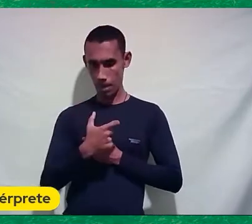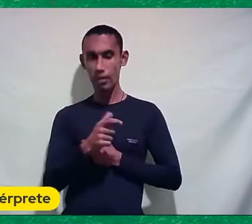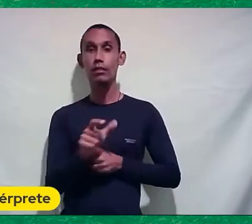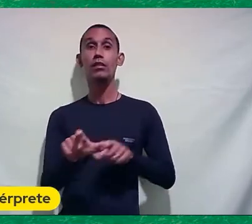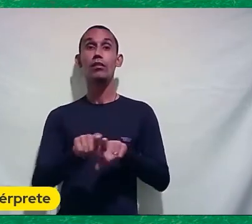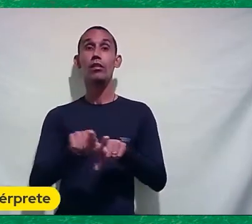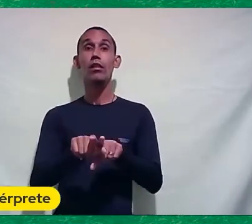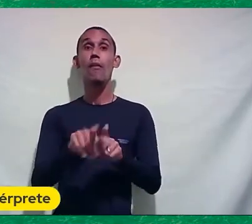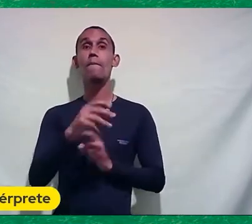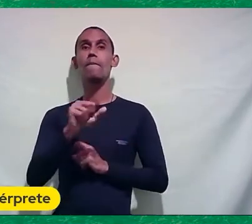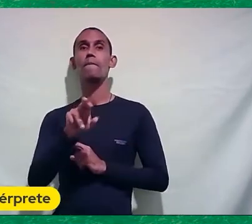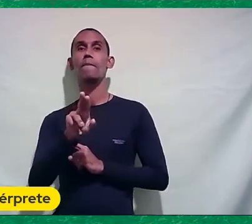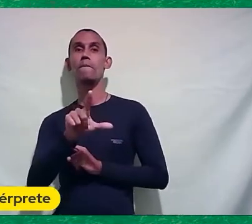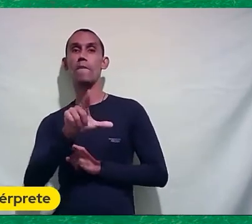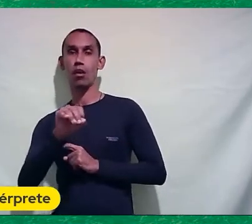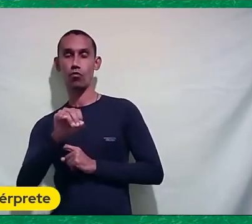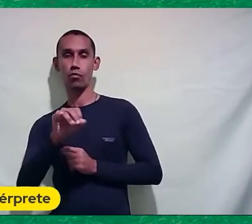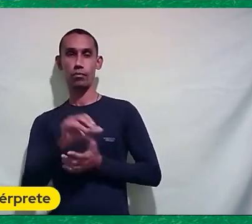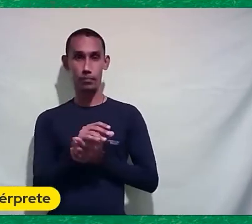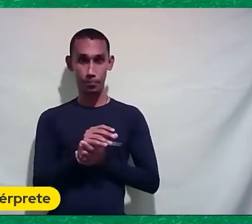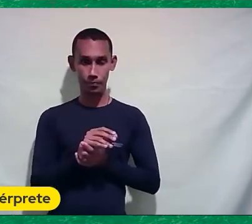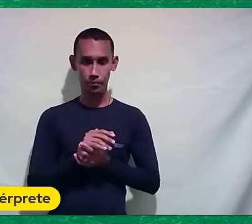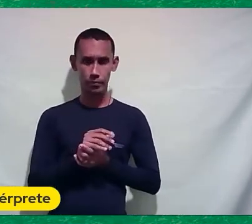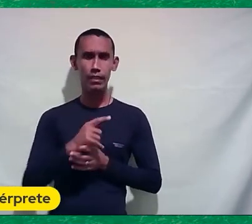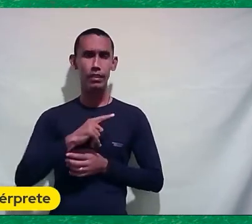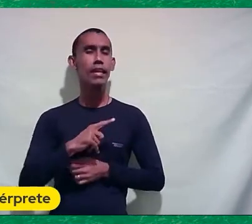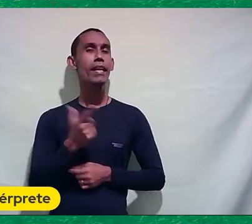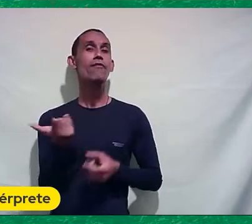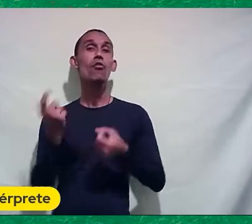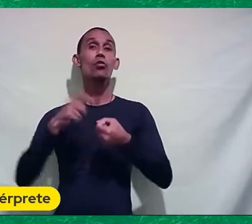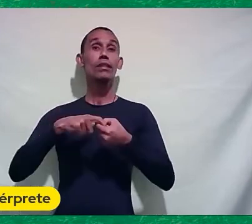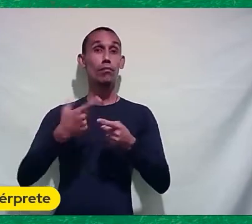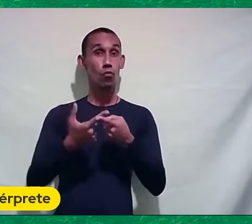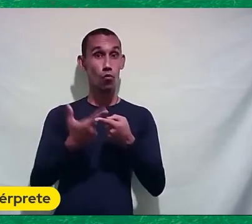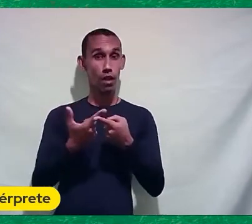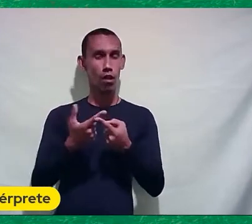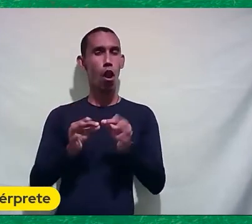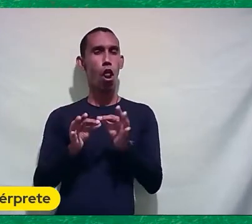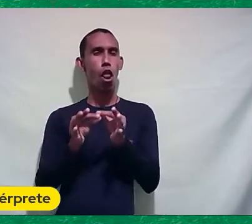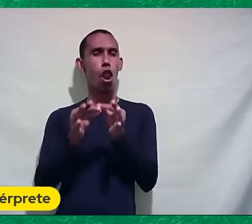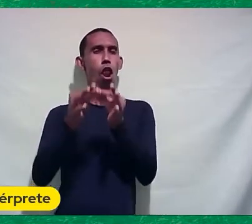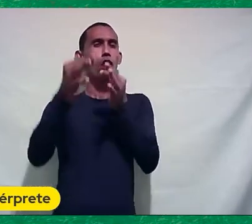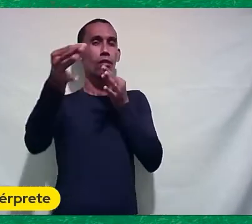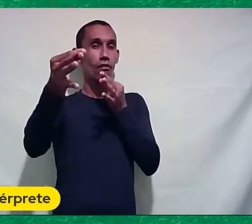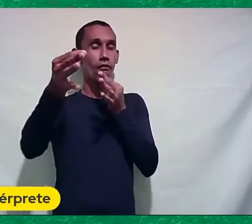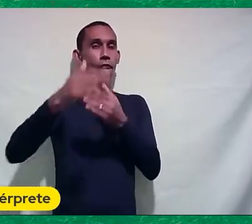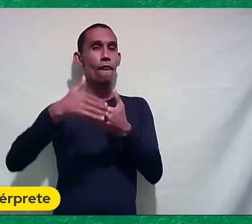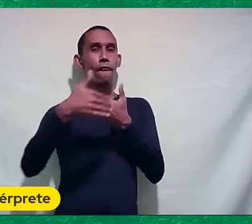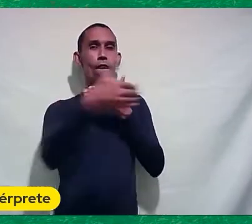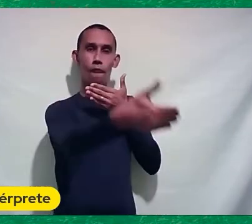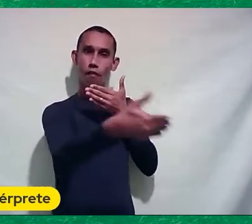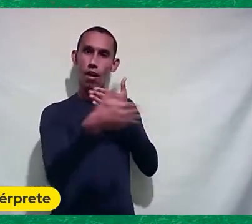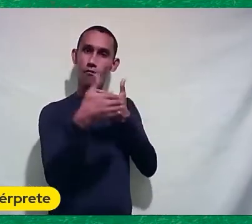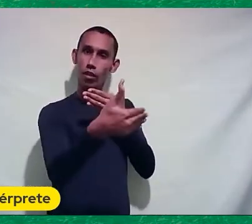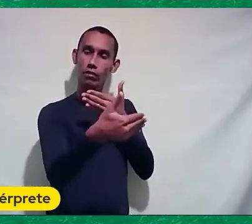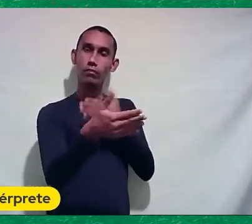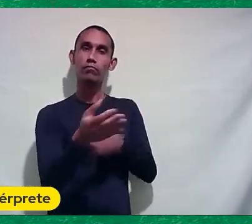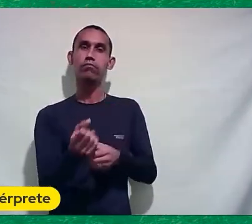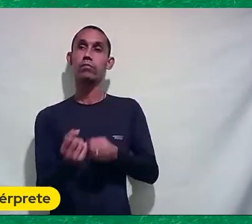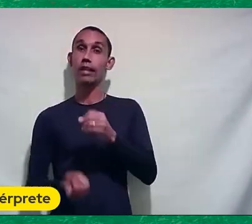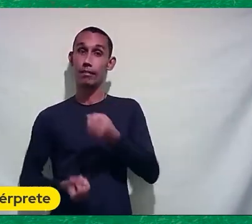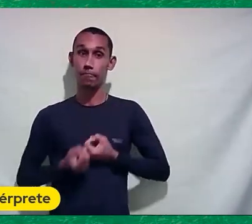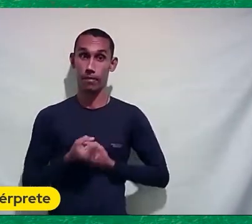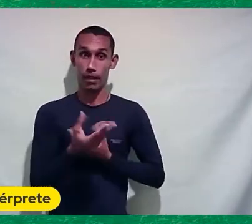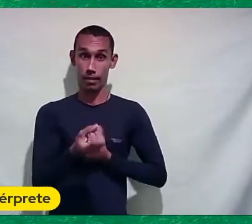César Perello É alguém que está voltando Depois de um longo período Fora da produção Fora da atividade